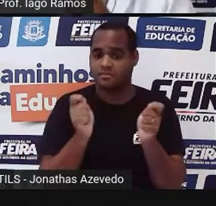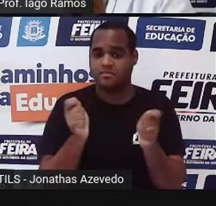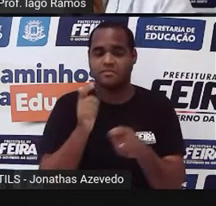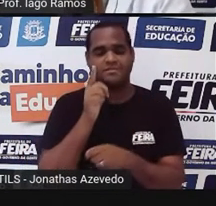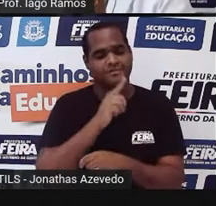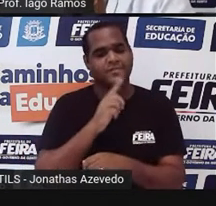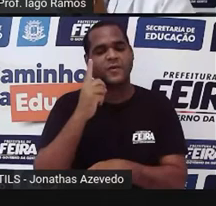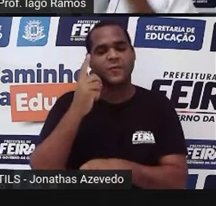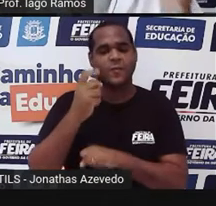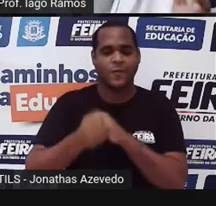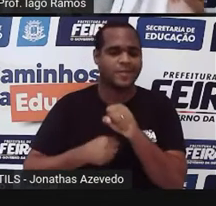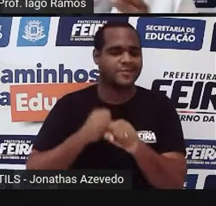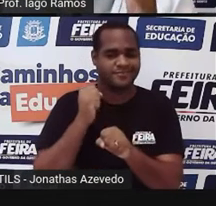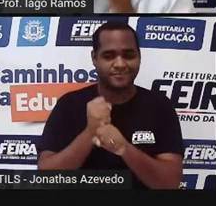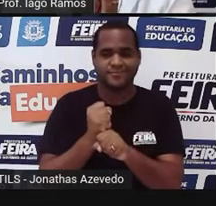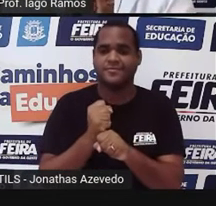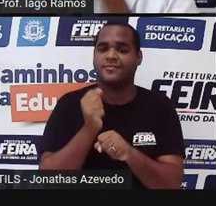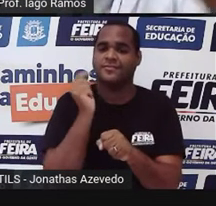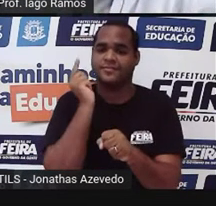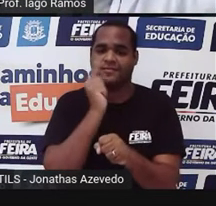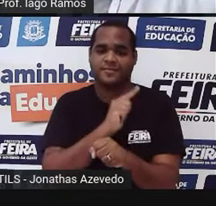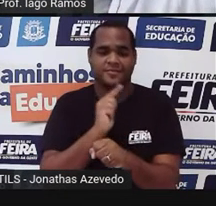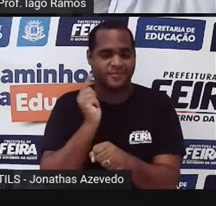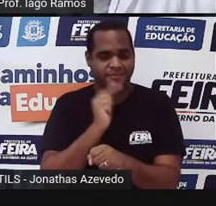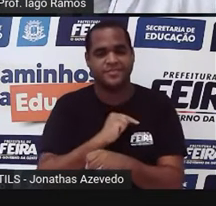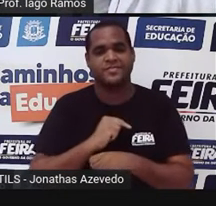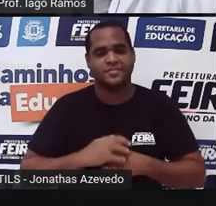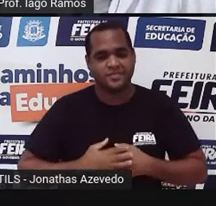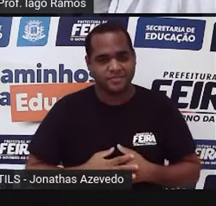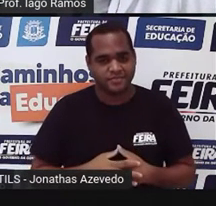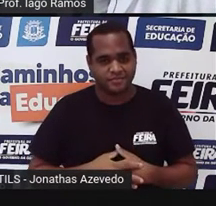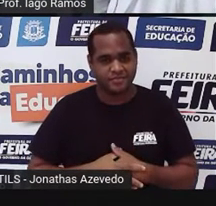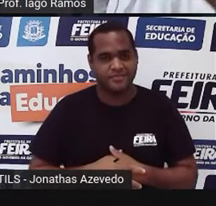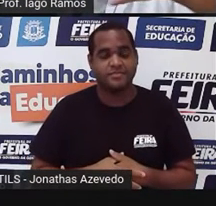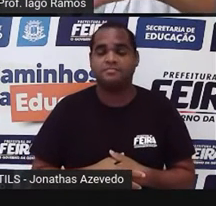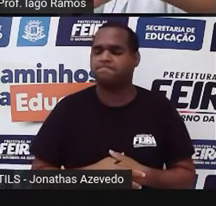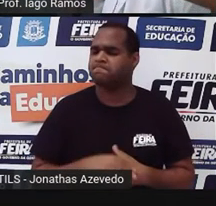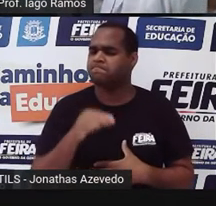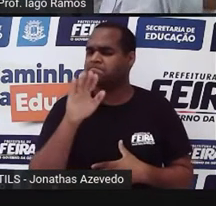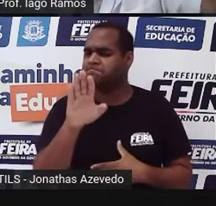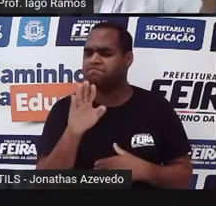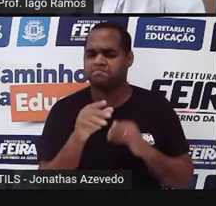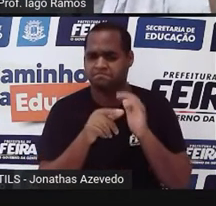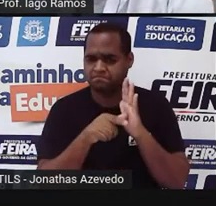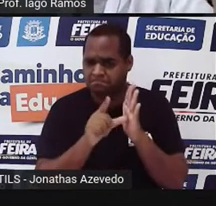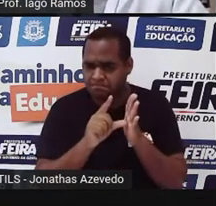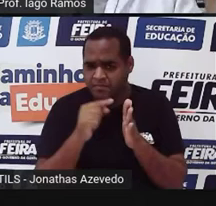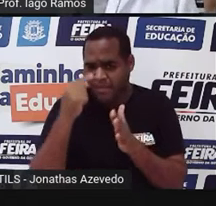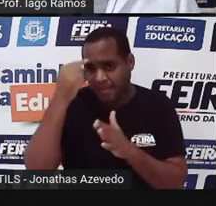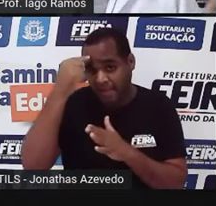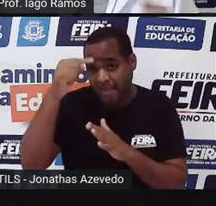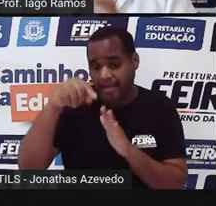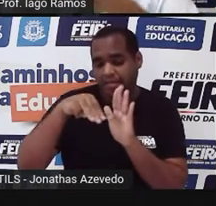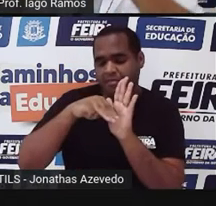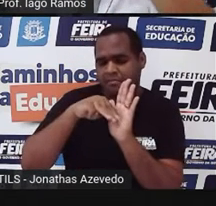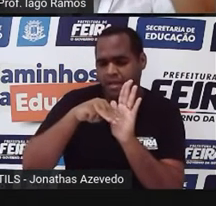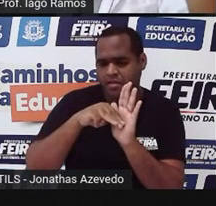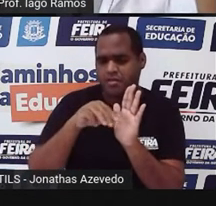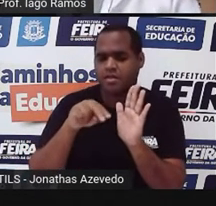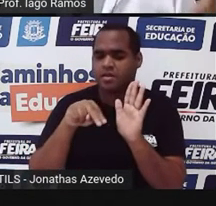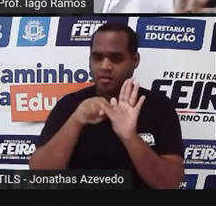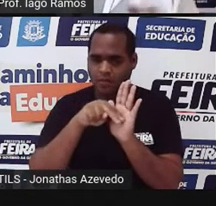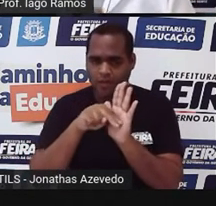certamente você foi aprovado ou aprovada durante o ano inteiro. Mas a média da nota no ano